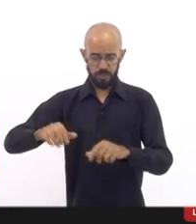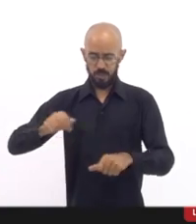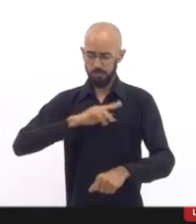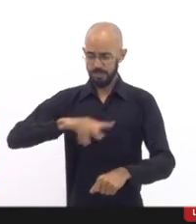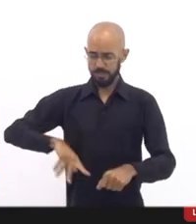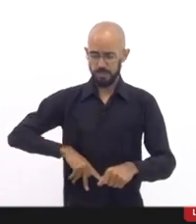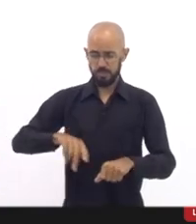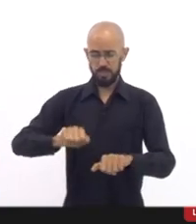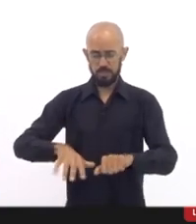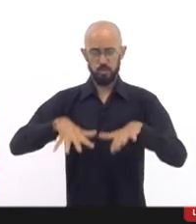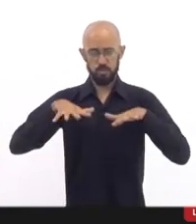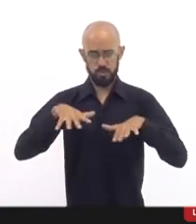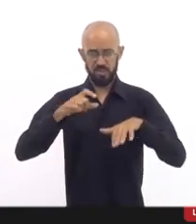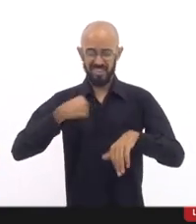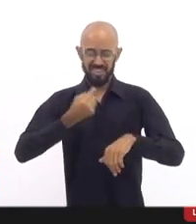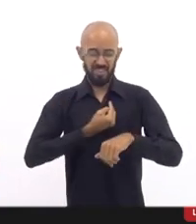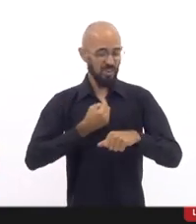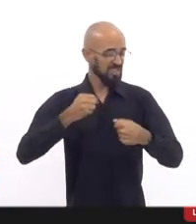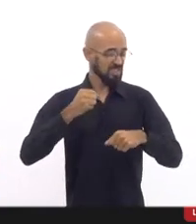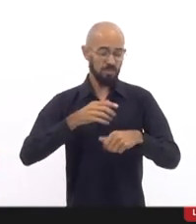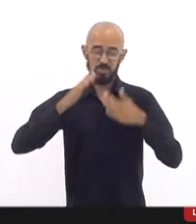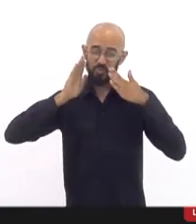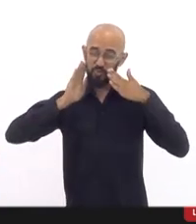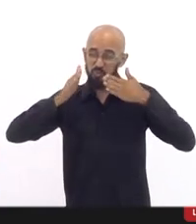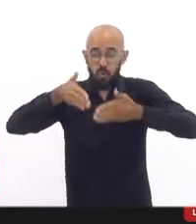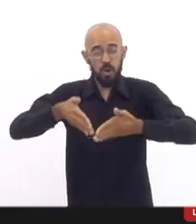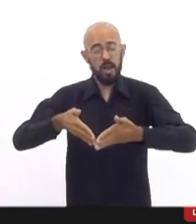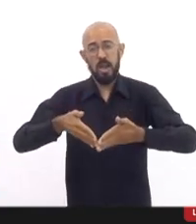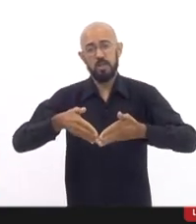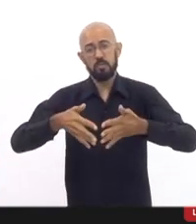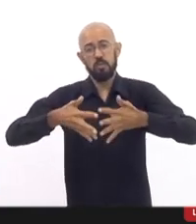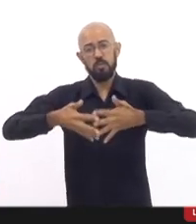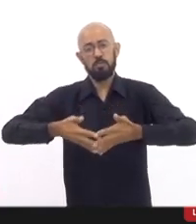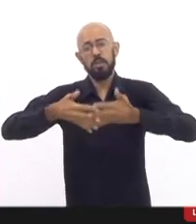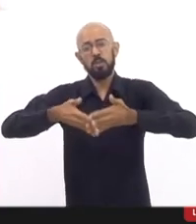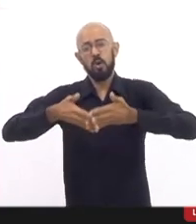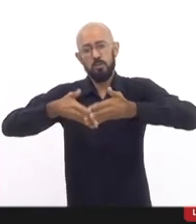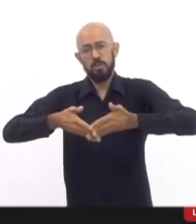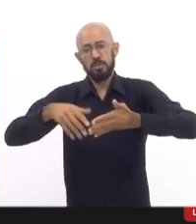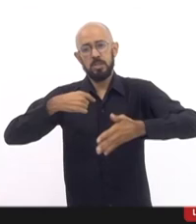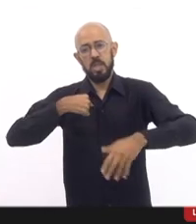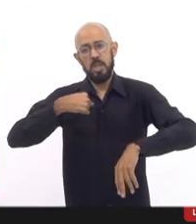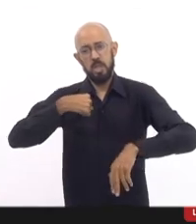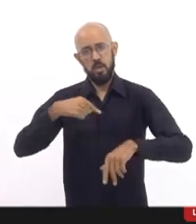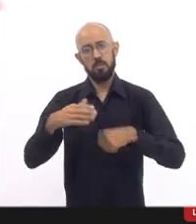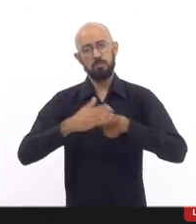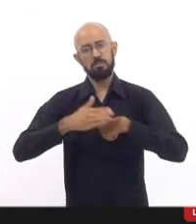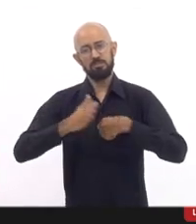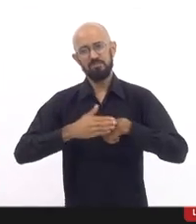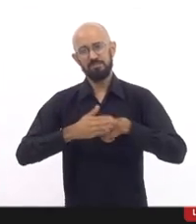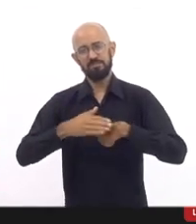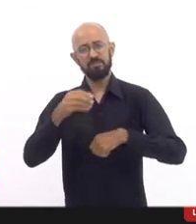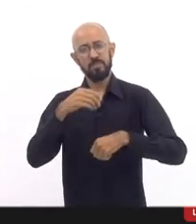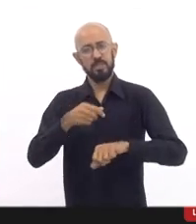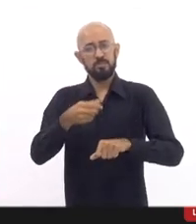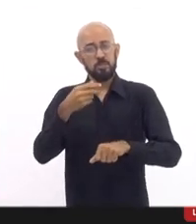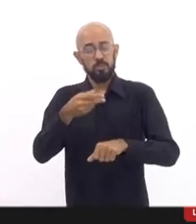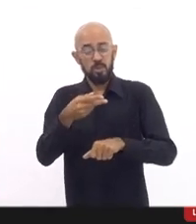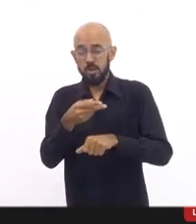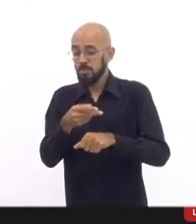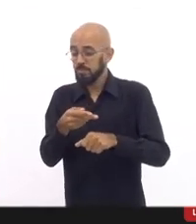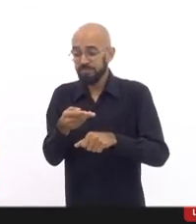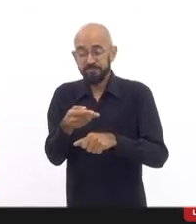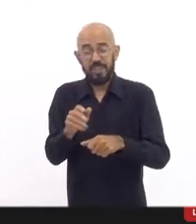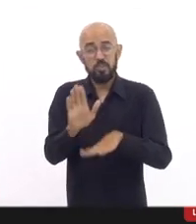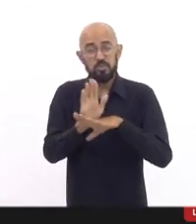nós estamos muito envolvidos com a situação de Petrópolis, eu, pessoalmente, cuidando da questão dos desaparecidos, doutora Patrícia,